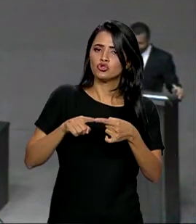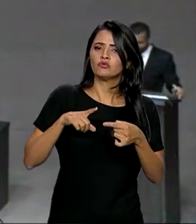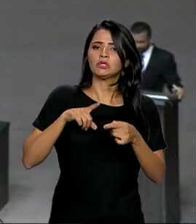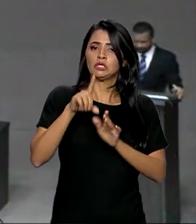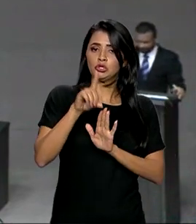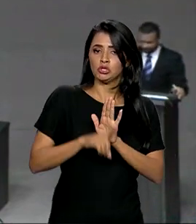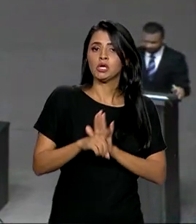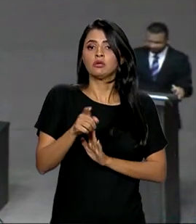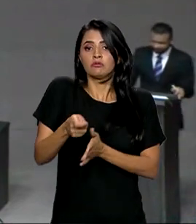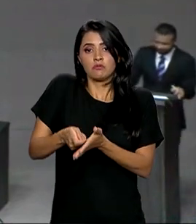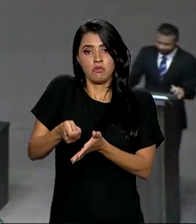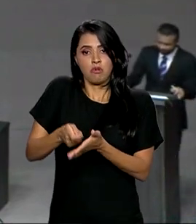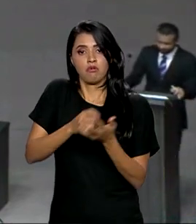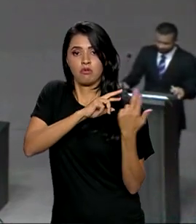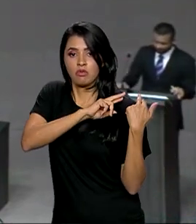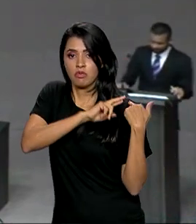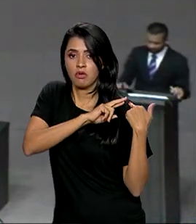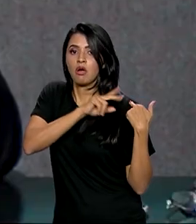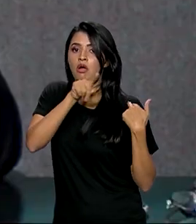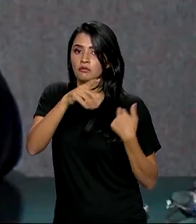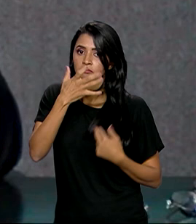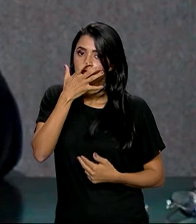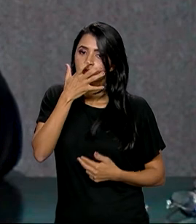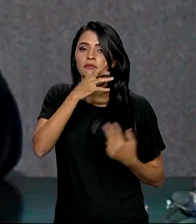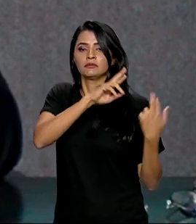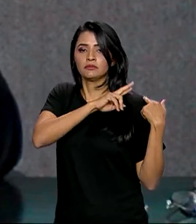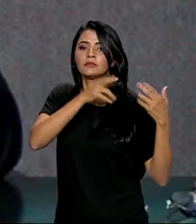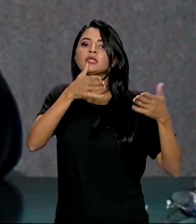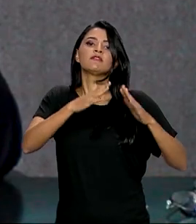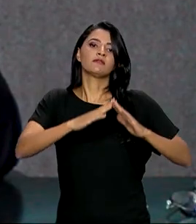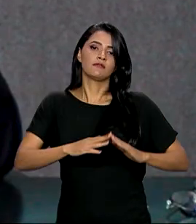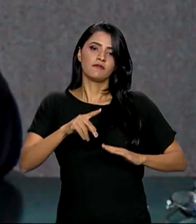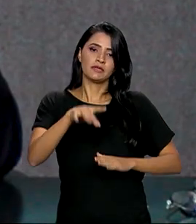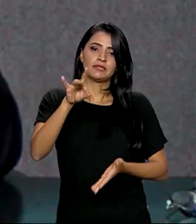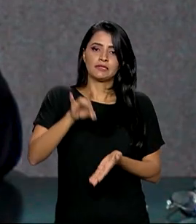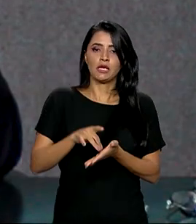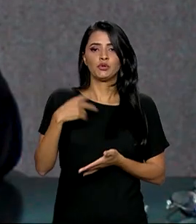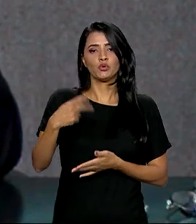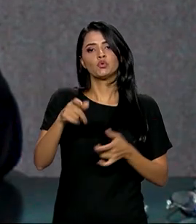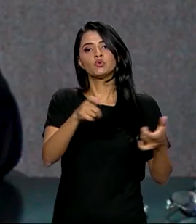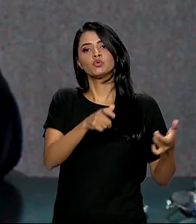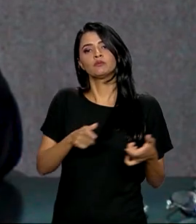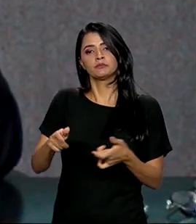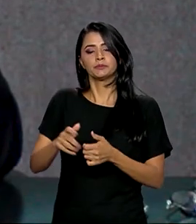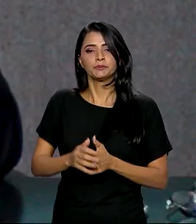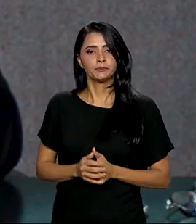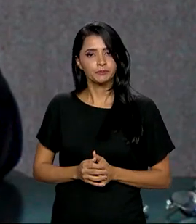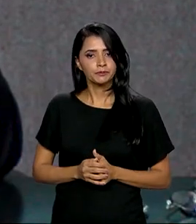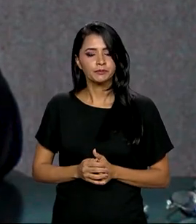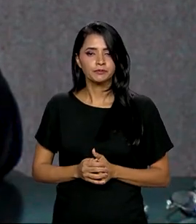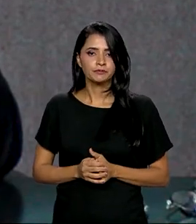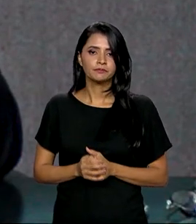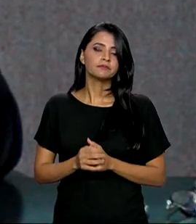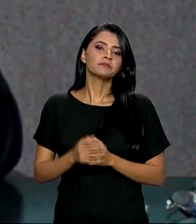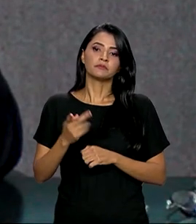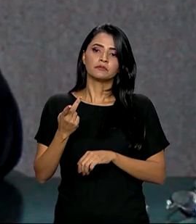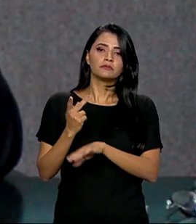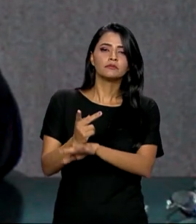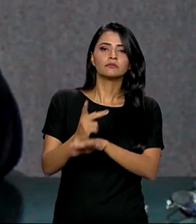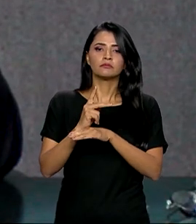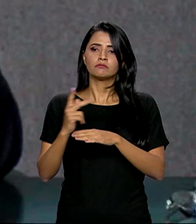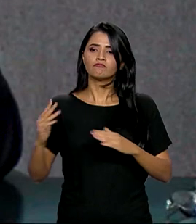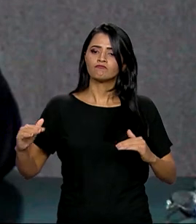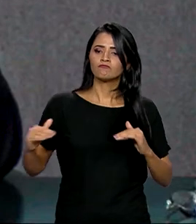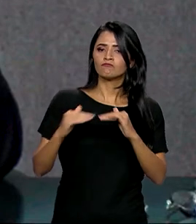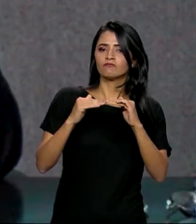e deveres na ocupação responsável e eficiente dos territórios. Na busca do equilíbrio entre o homem,